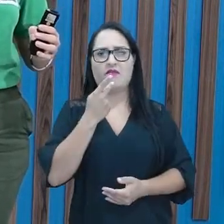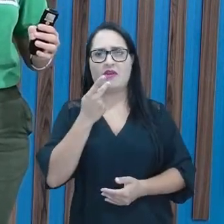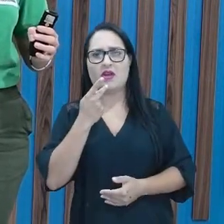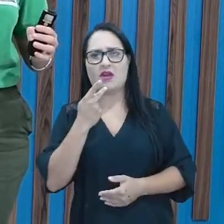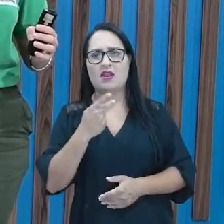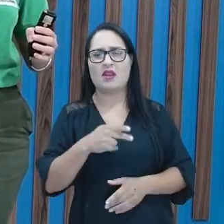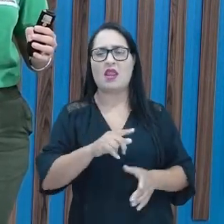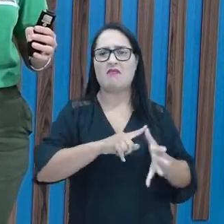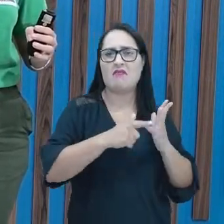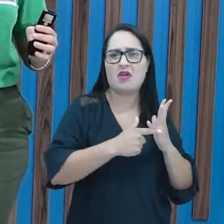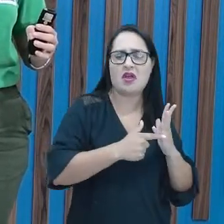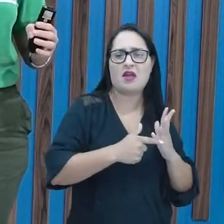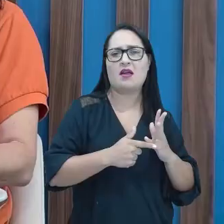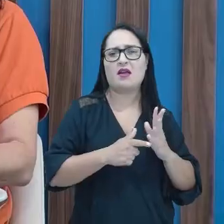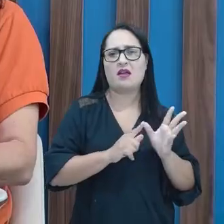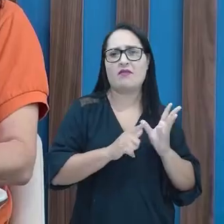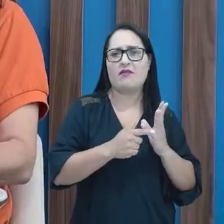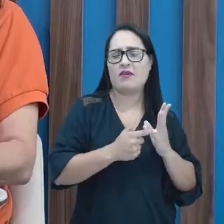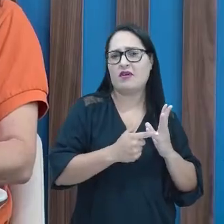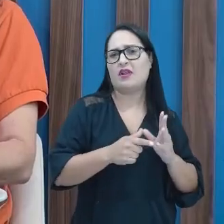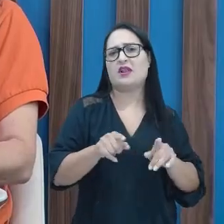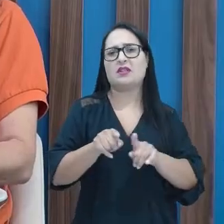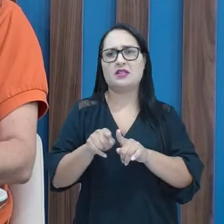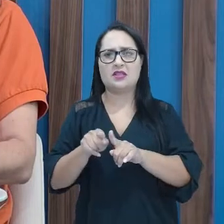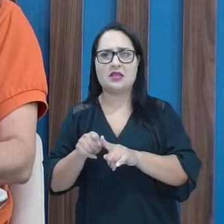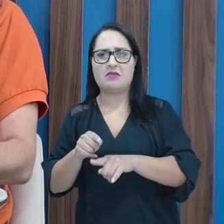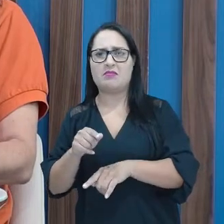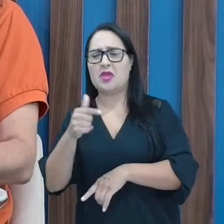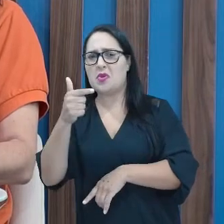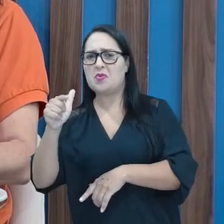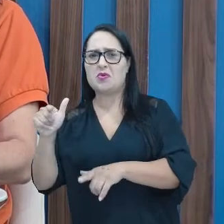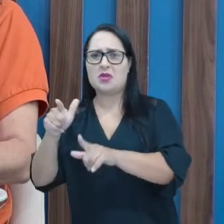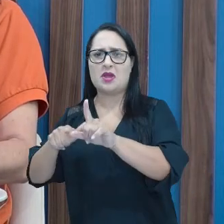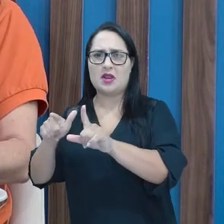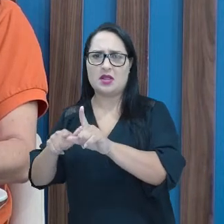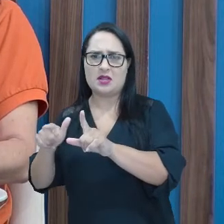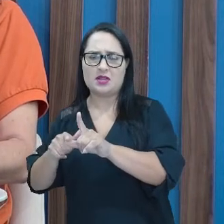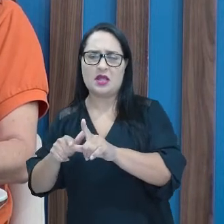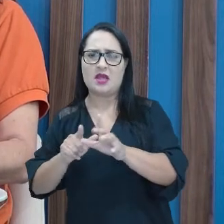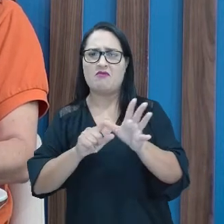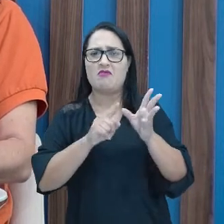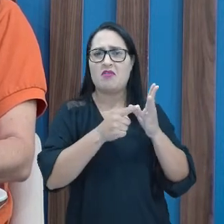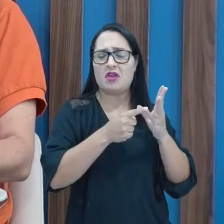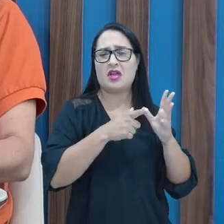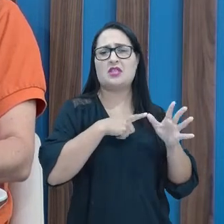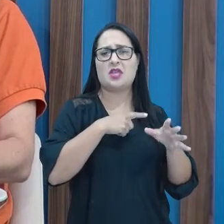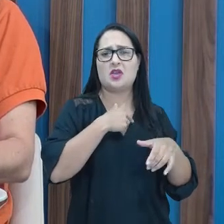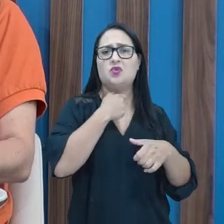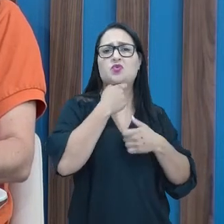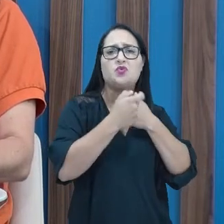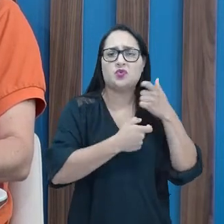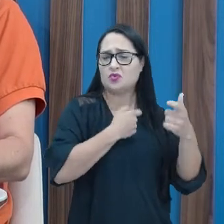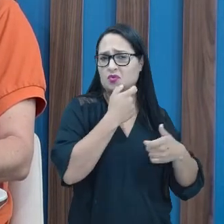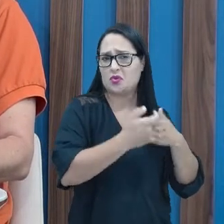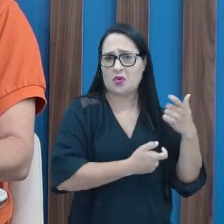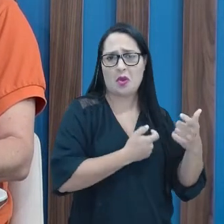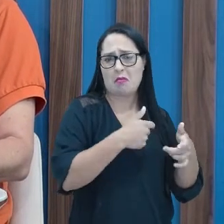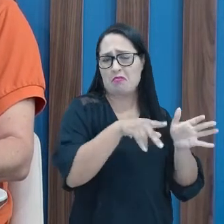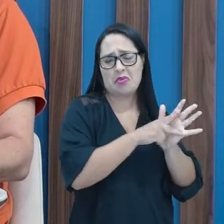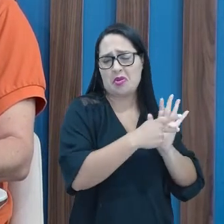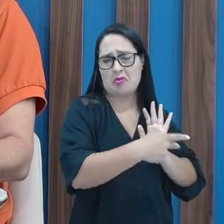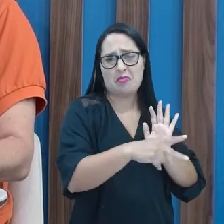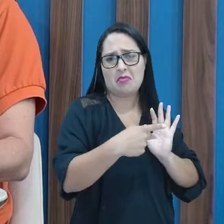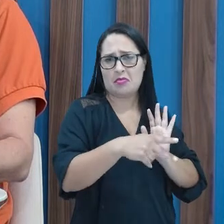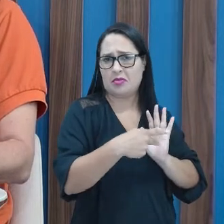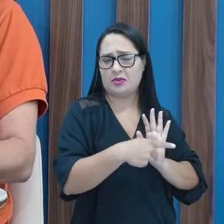falamos vogais? Sim, existe uma diferença muito grande, Não é? As vogais por si só tem o seu som, o seu som próprio,